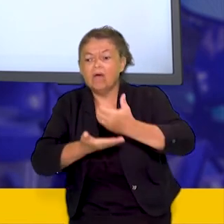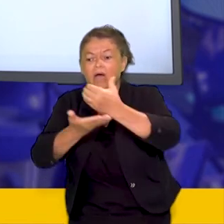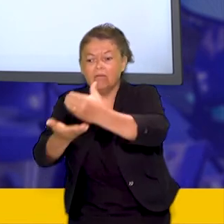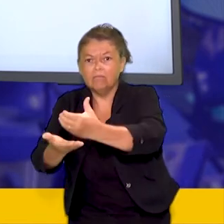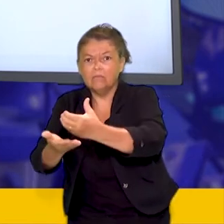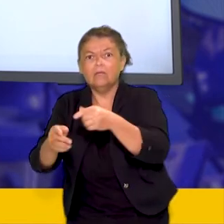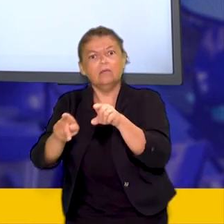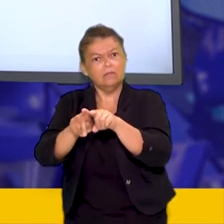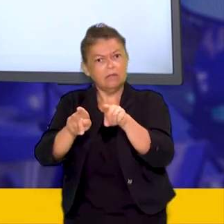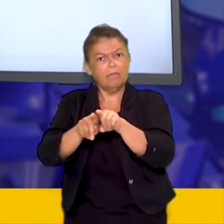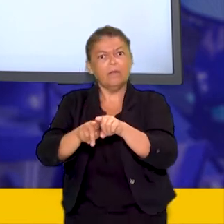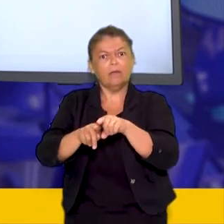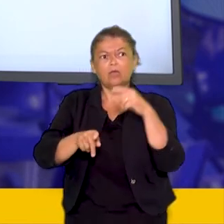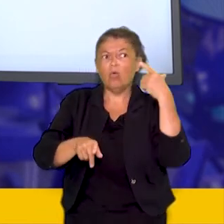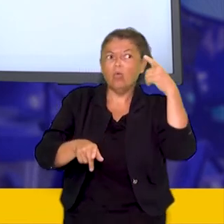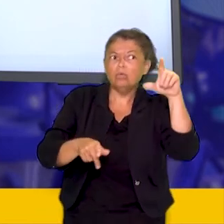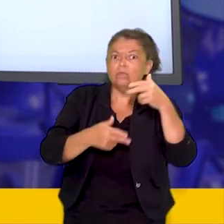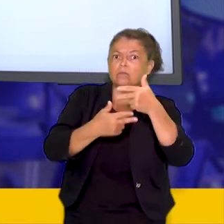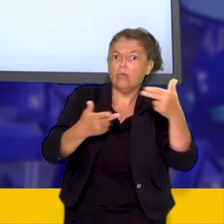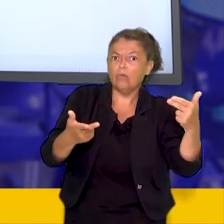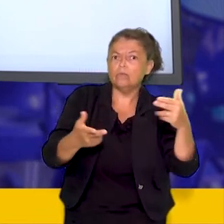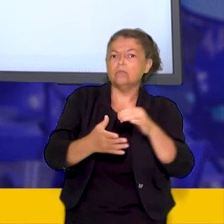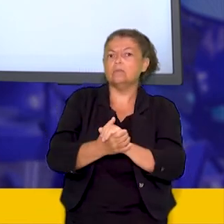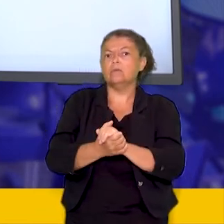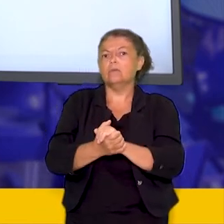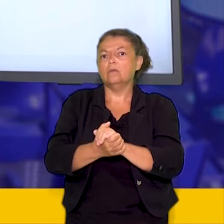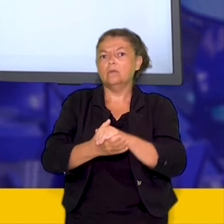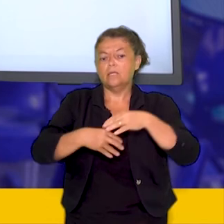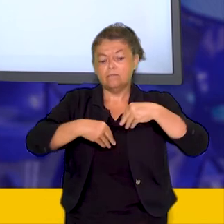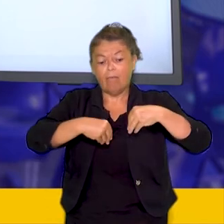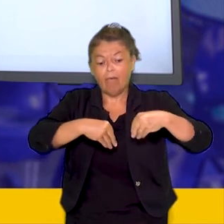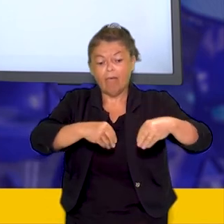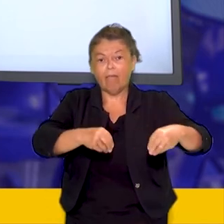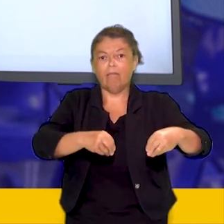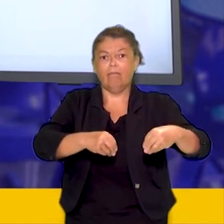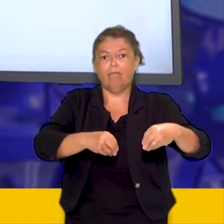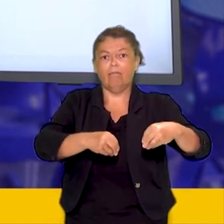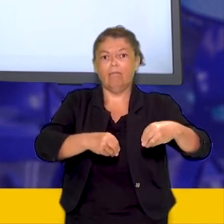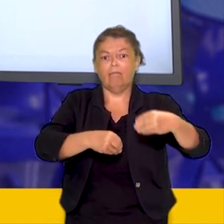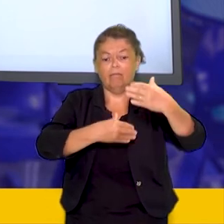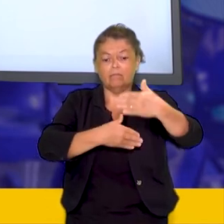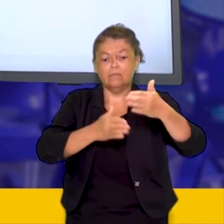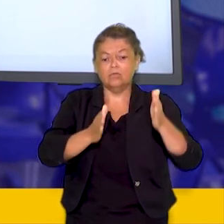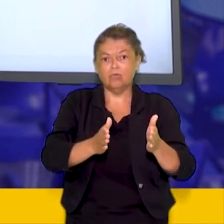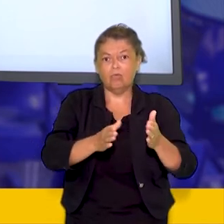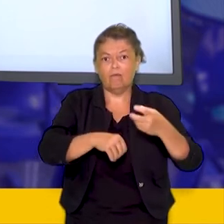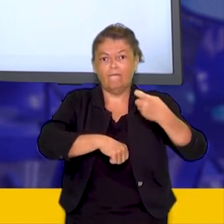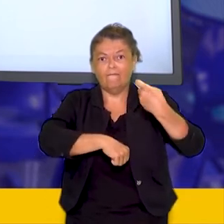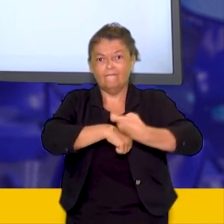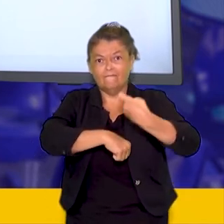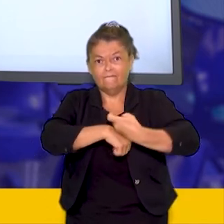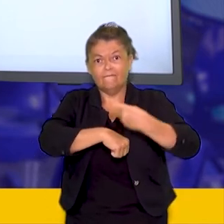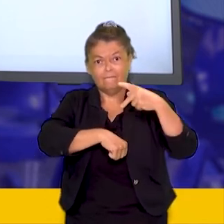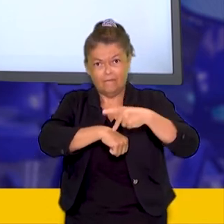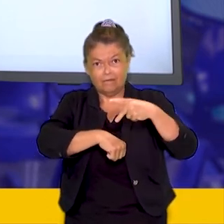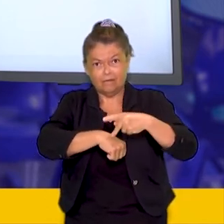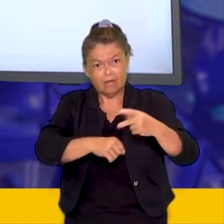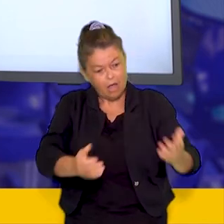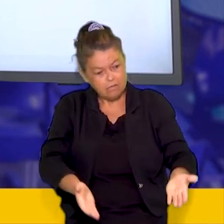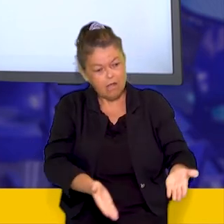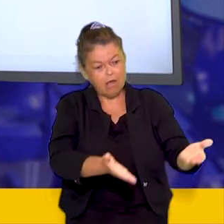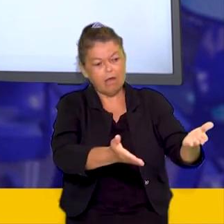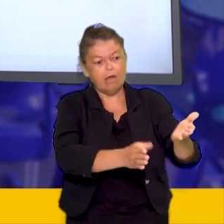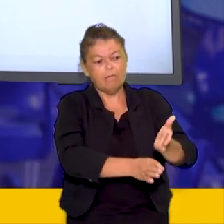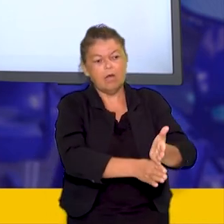nas vésperas de eleições para se terem o voto daquela comunidade